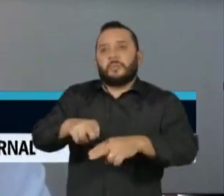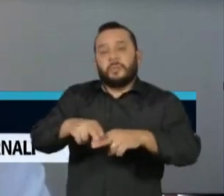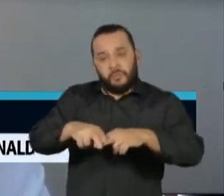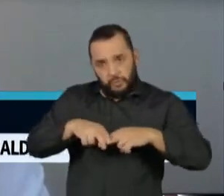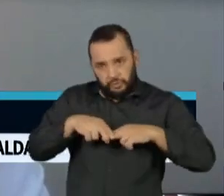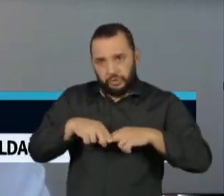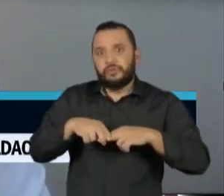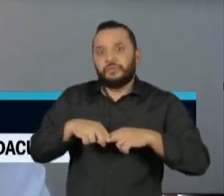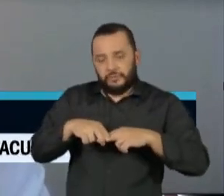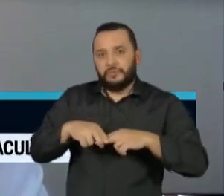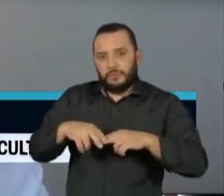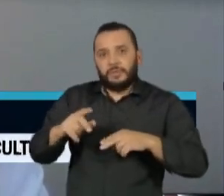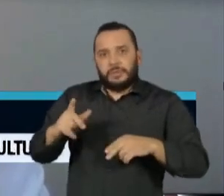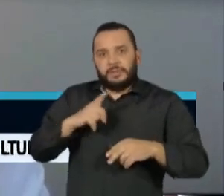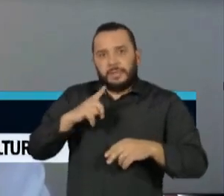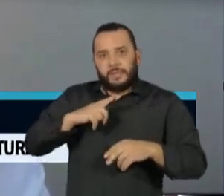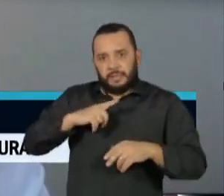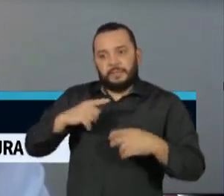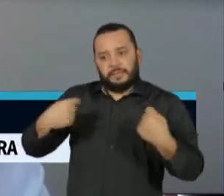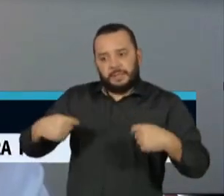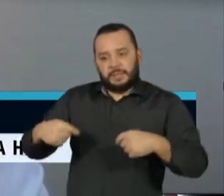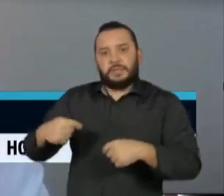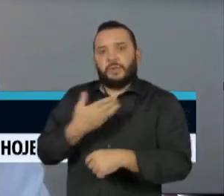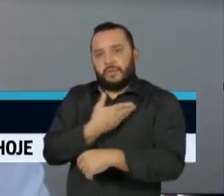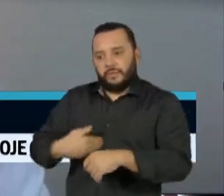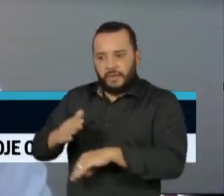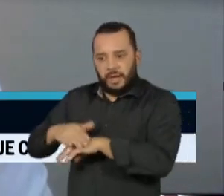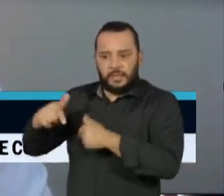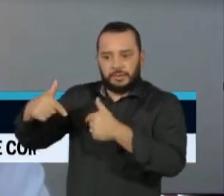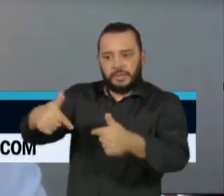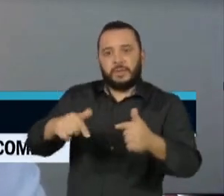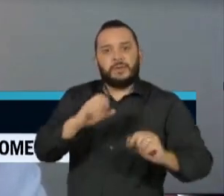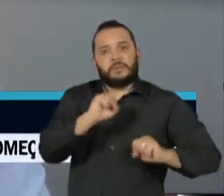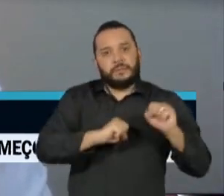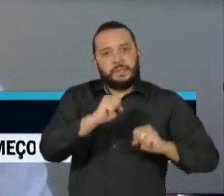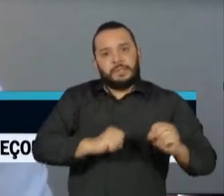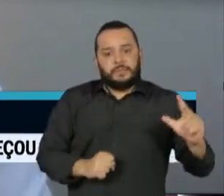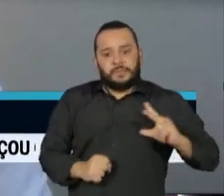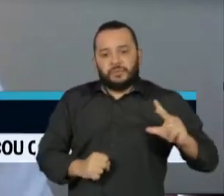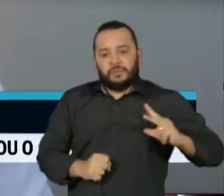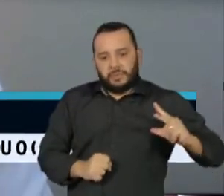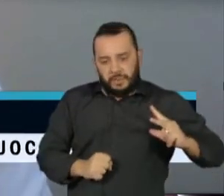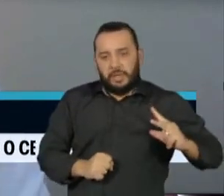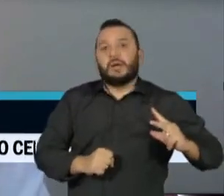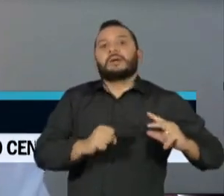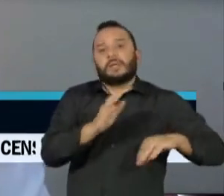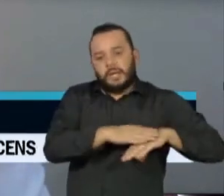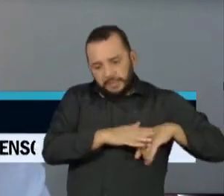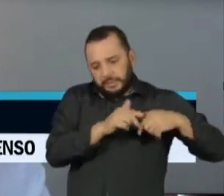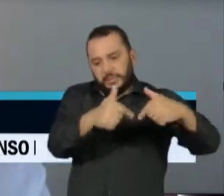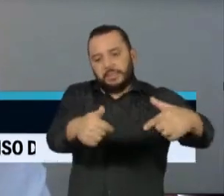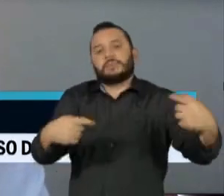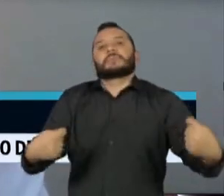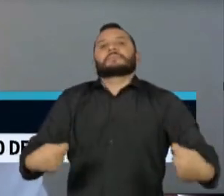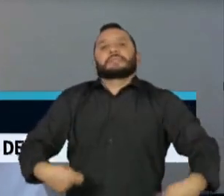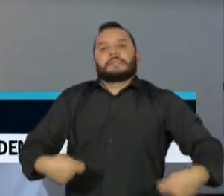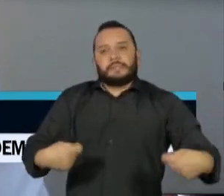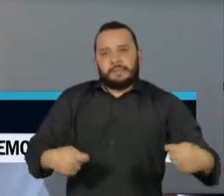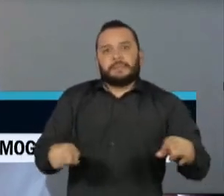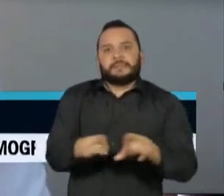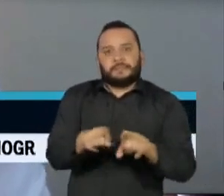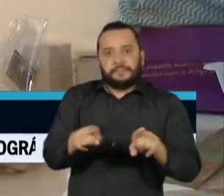afirmativas, tanto do poder público quanto da iniciativa privada. As empresas precisam entender a